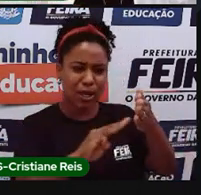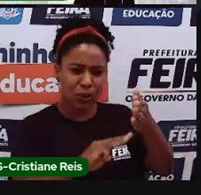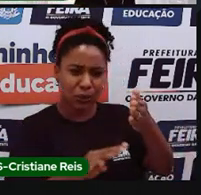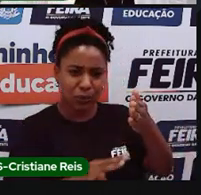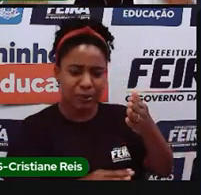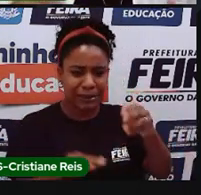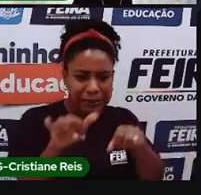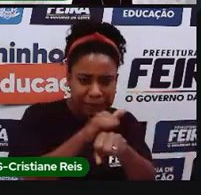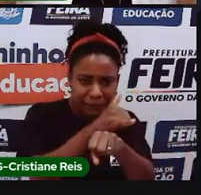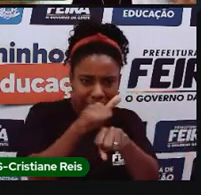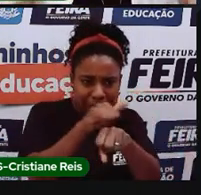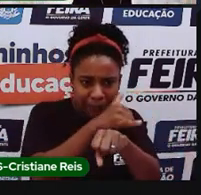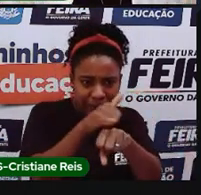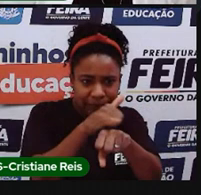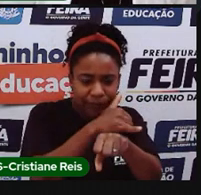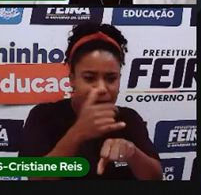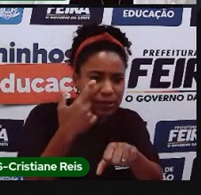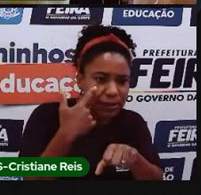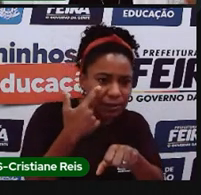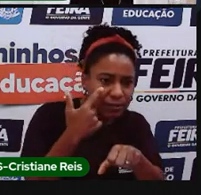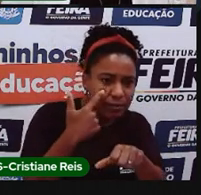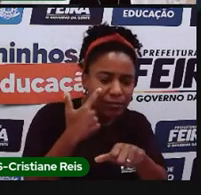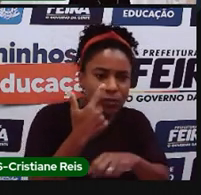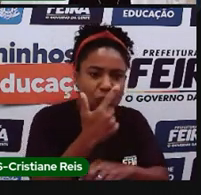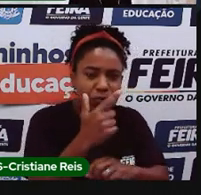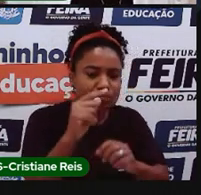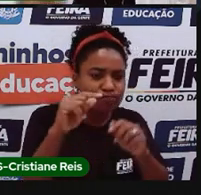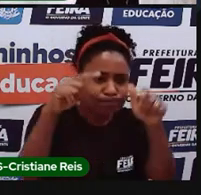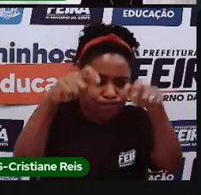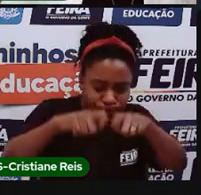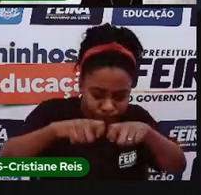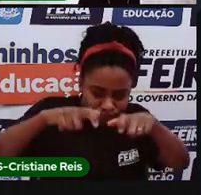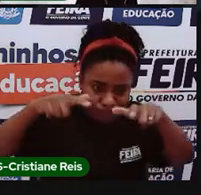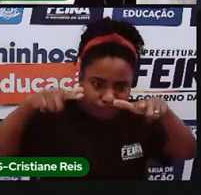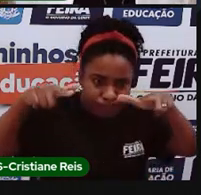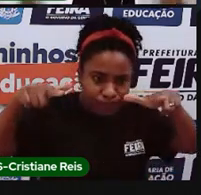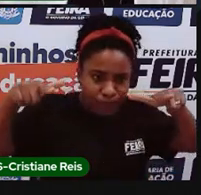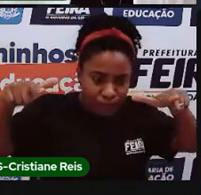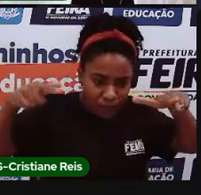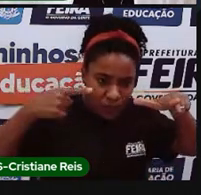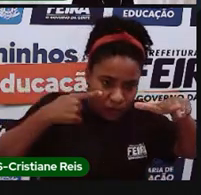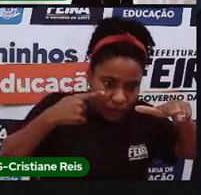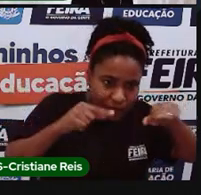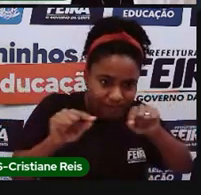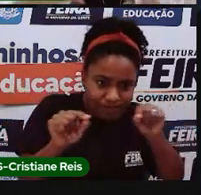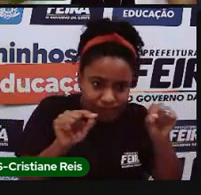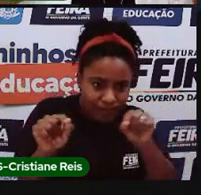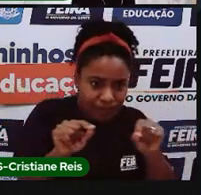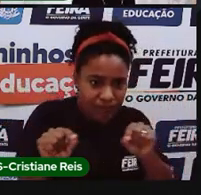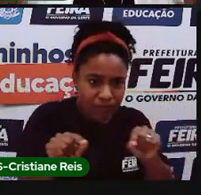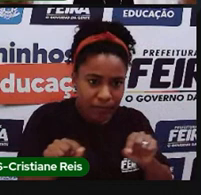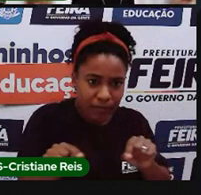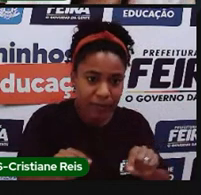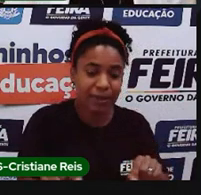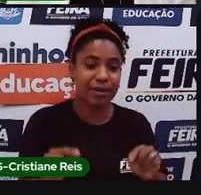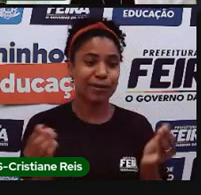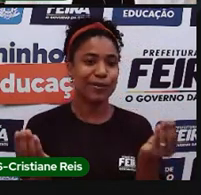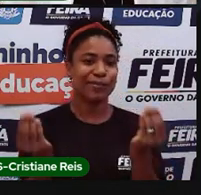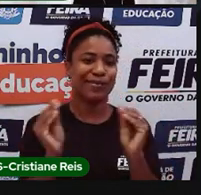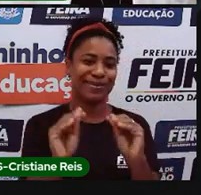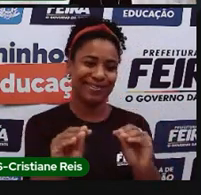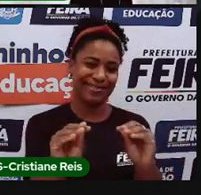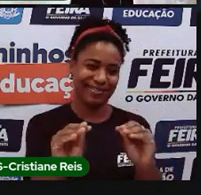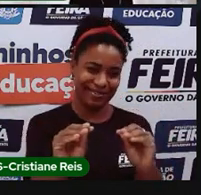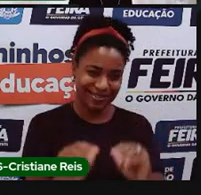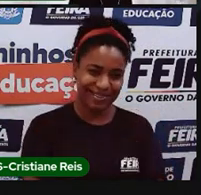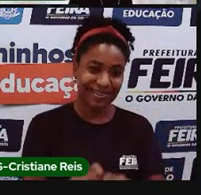interpretação de todos esses dados que esses aparelhos e esses programas trazem para a gente. E, por fim, como vocês estão vendo